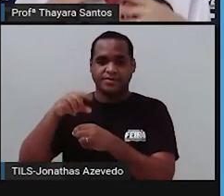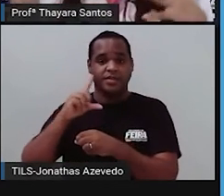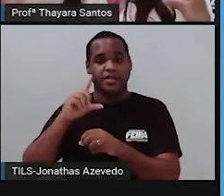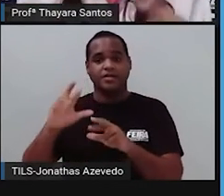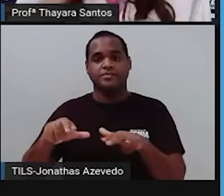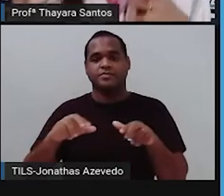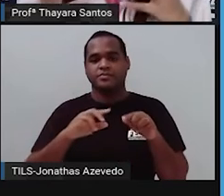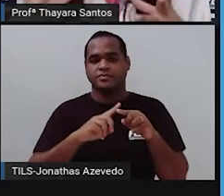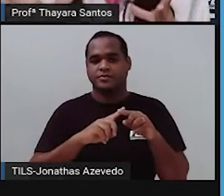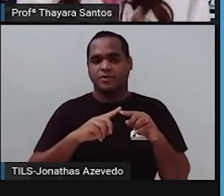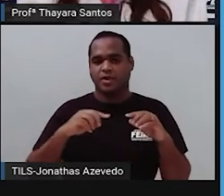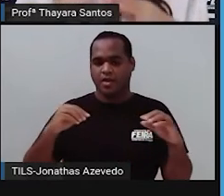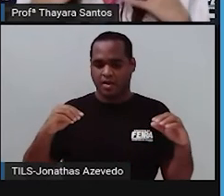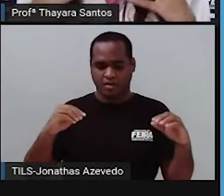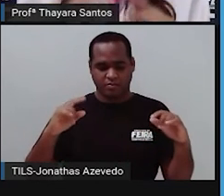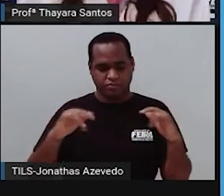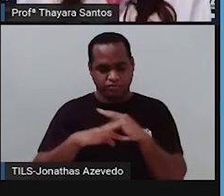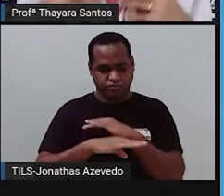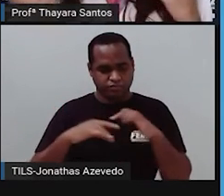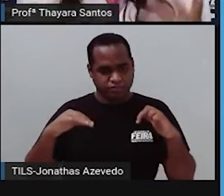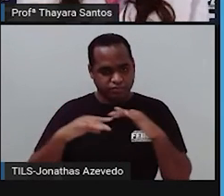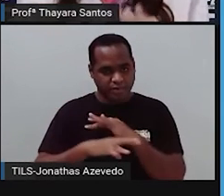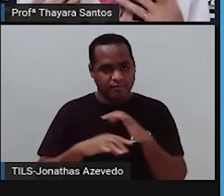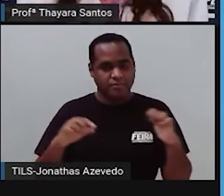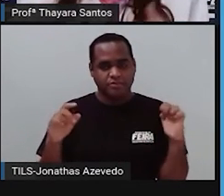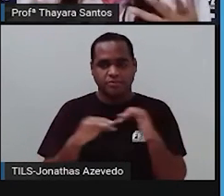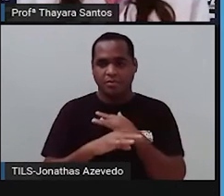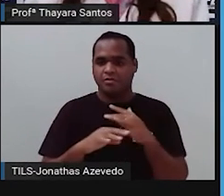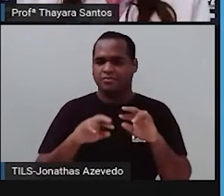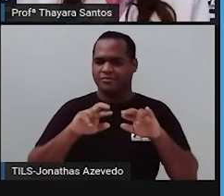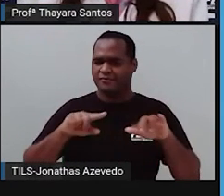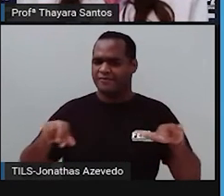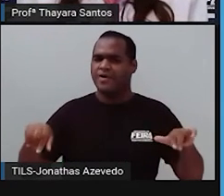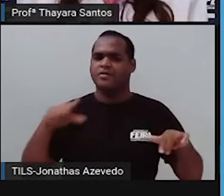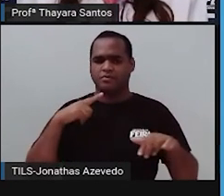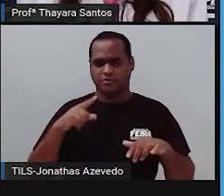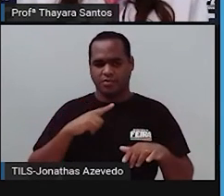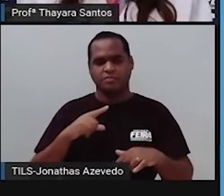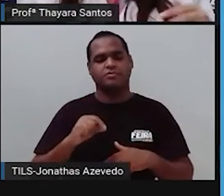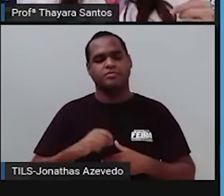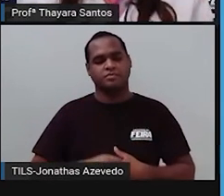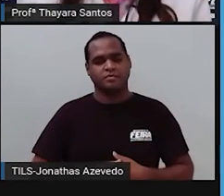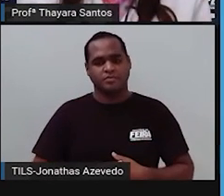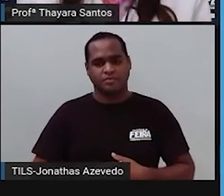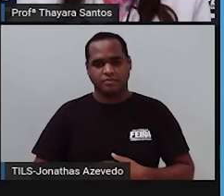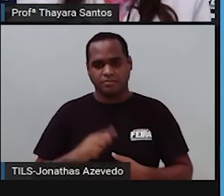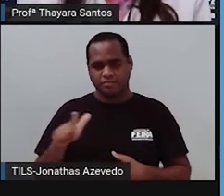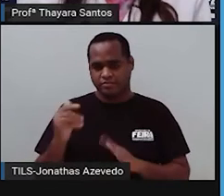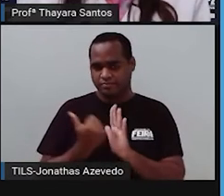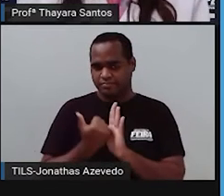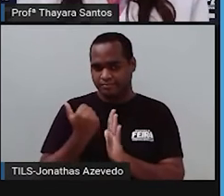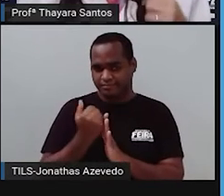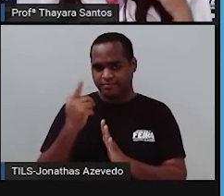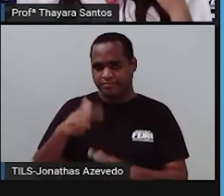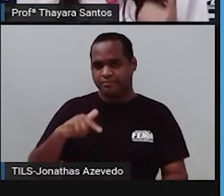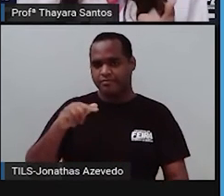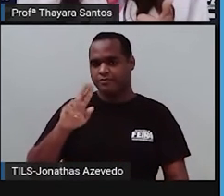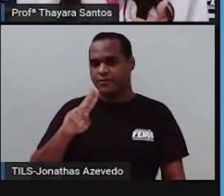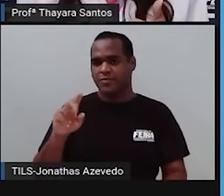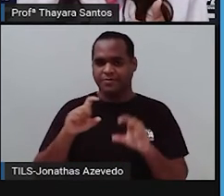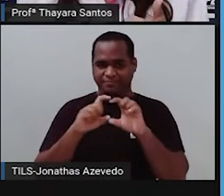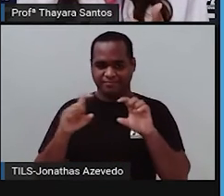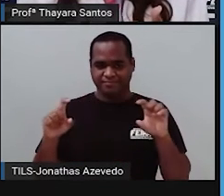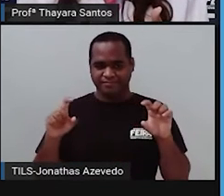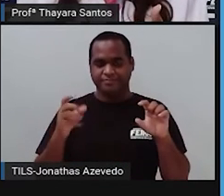essas células estão mais independentes, então tem mais substância intracelular entre elas. E dentro de tecido conjuntivo, a gente tem